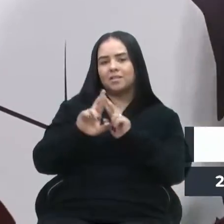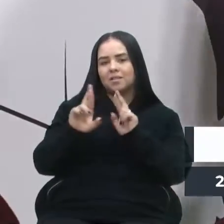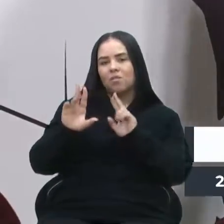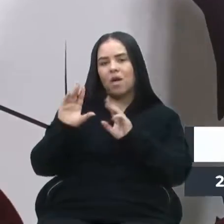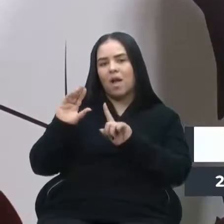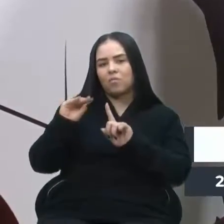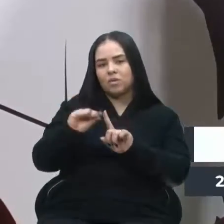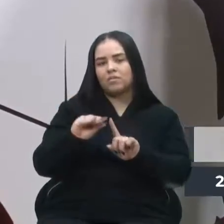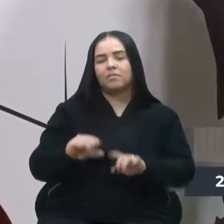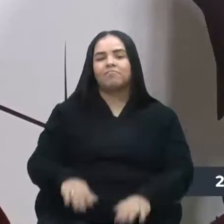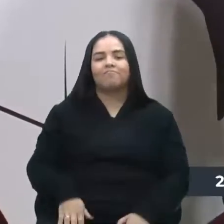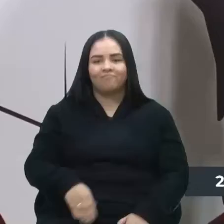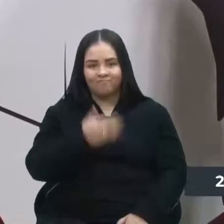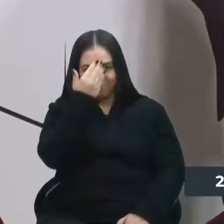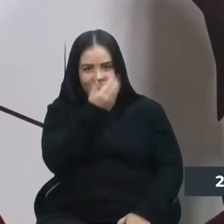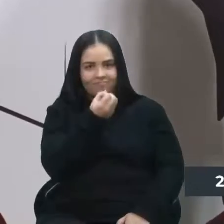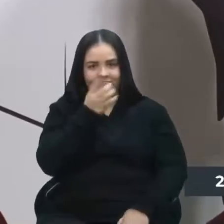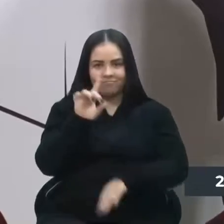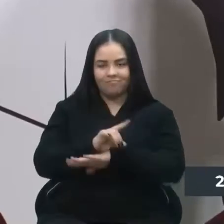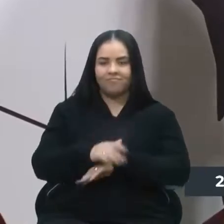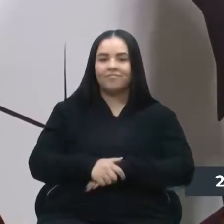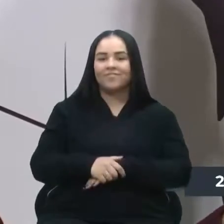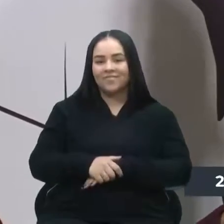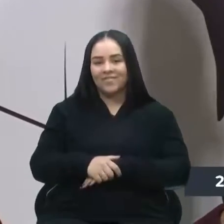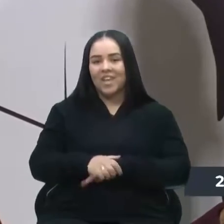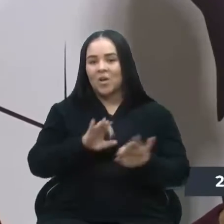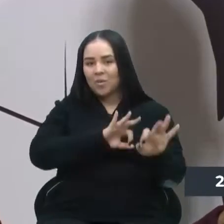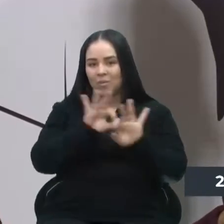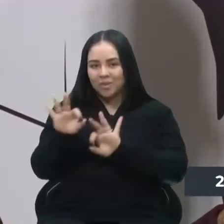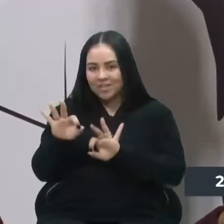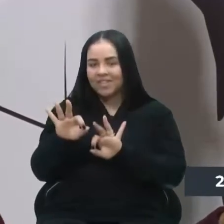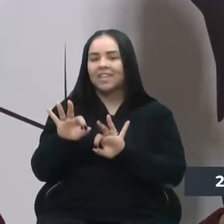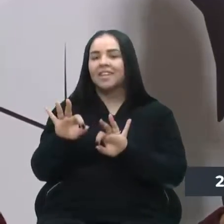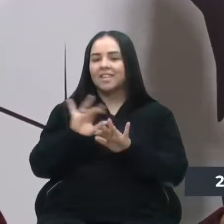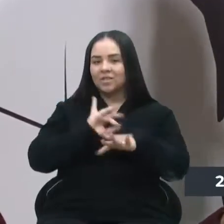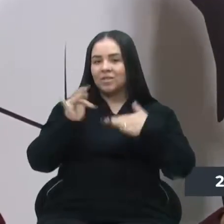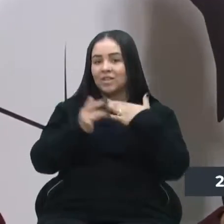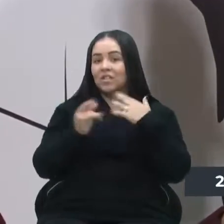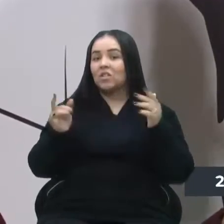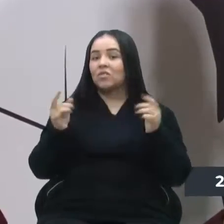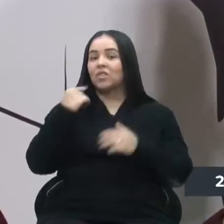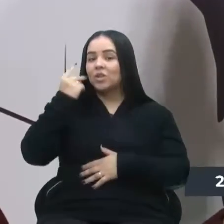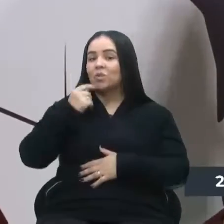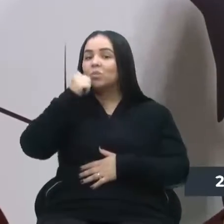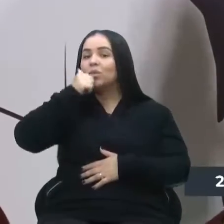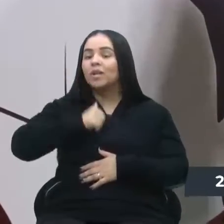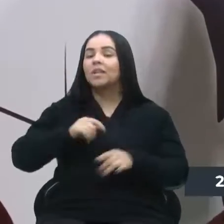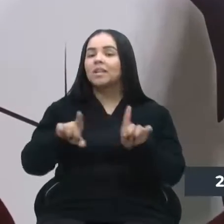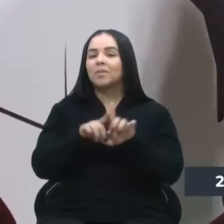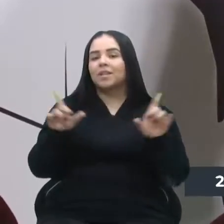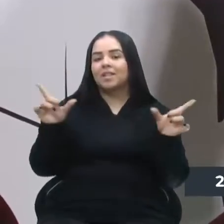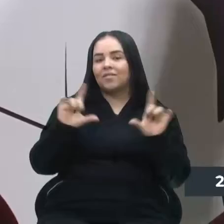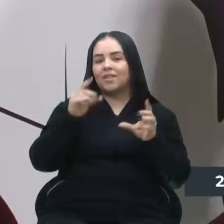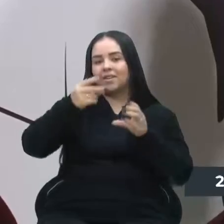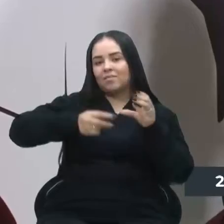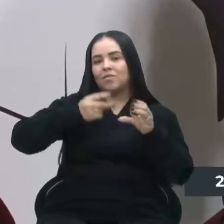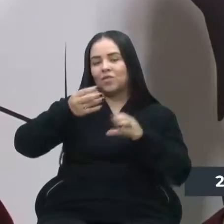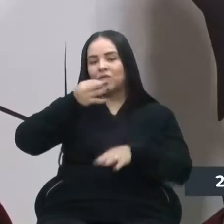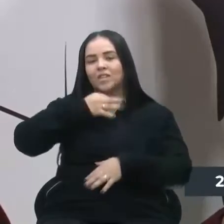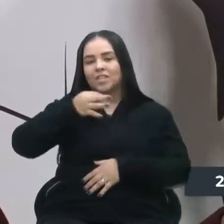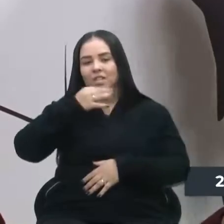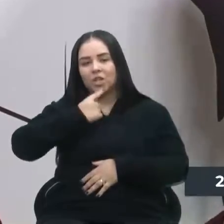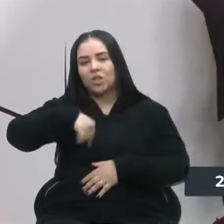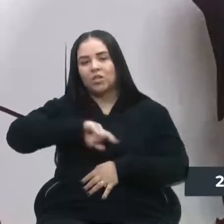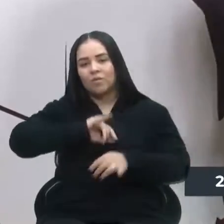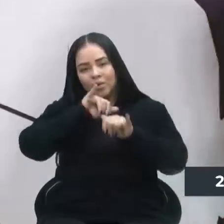bom dia. Bom dia, muito obrigada a todos. Acompanhe as redes sociais das vereadoras e também da Câmara Caxias, que a gente vai estar divulgando toda a